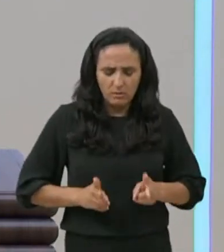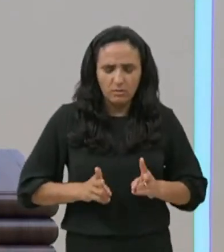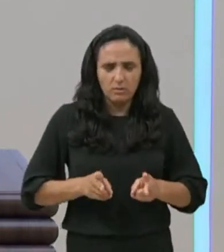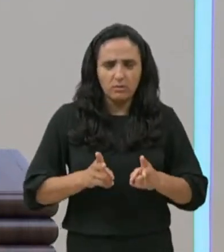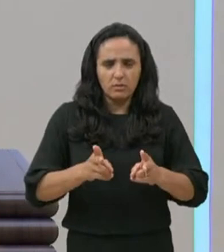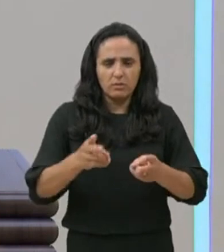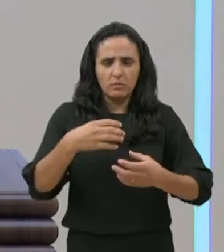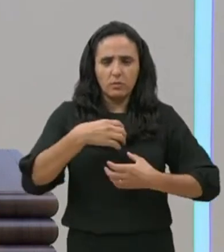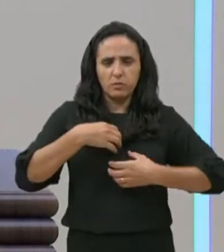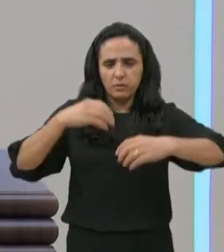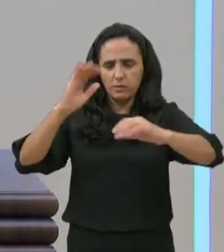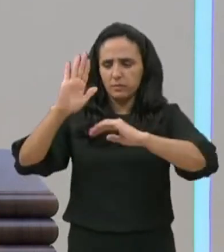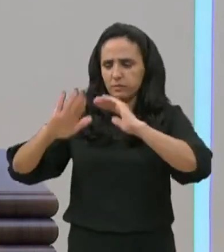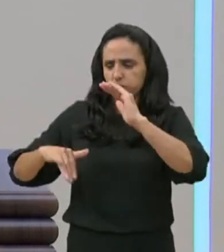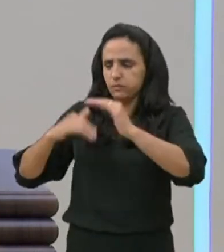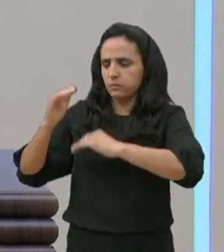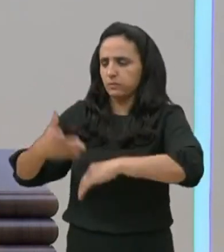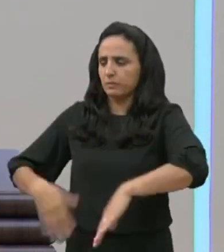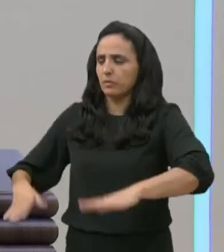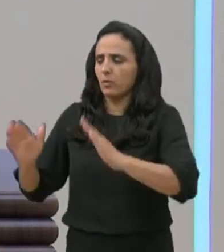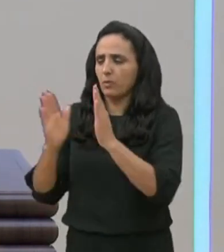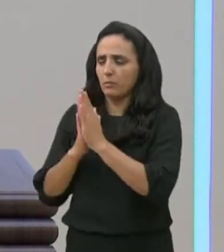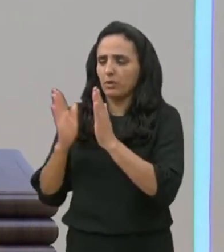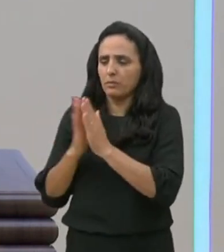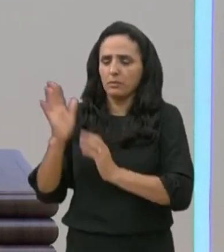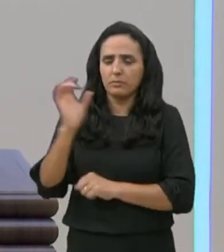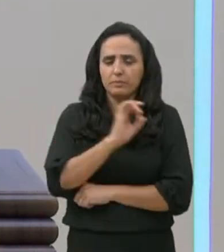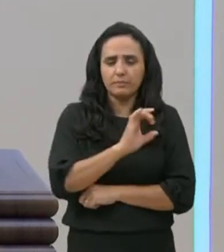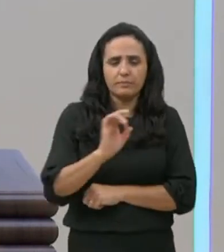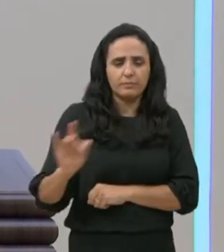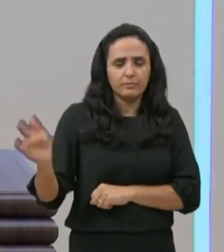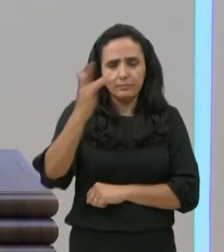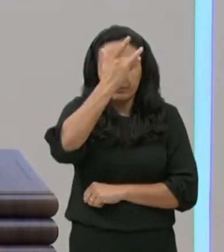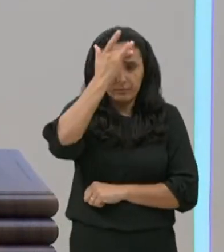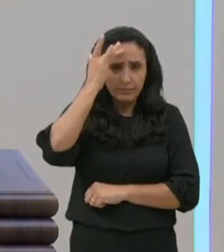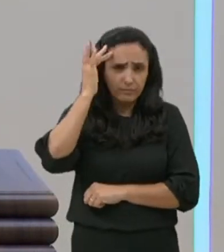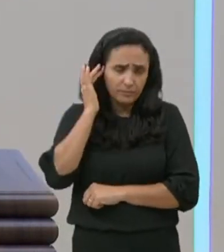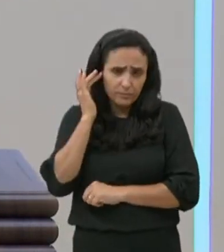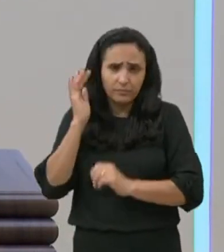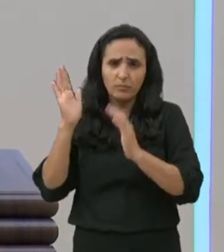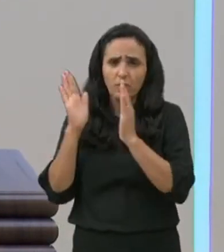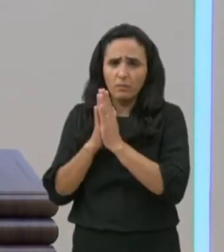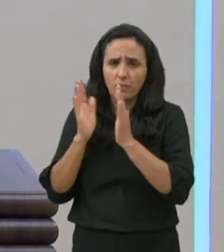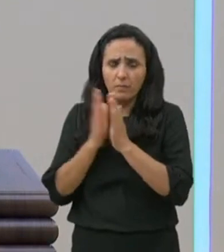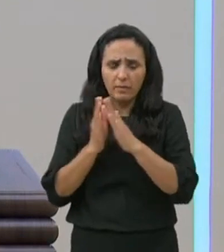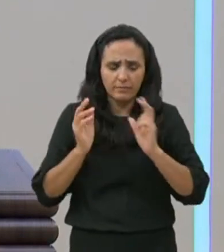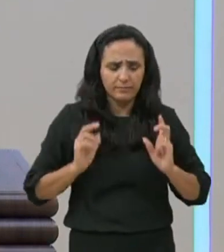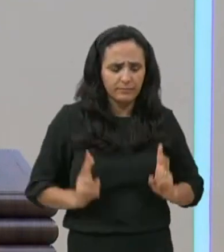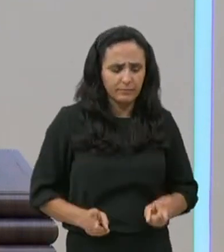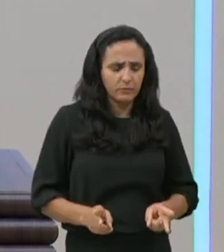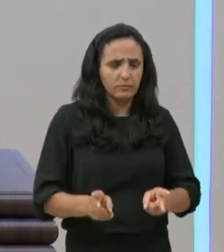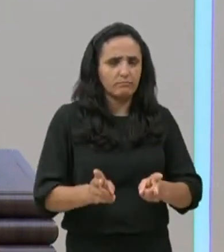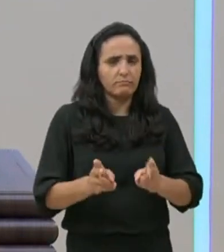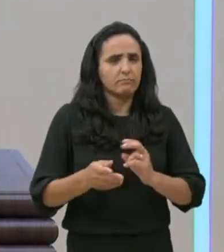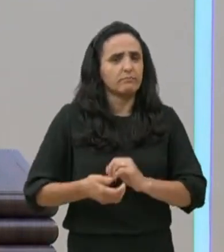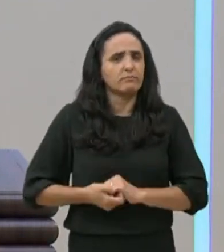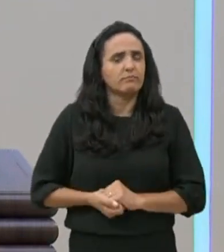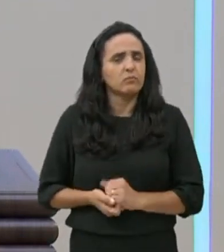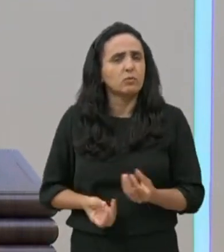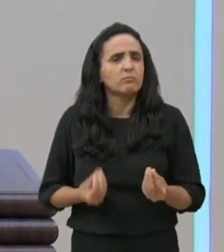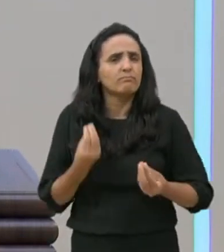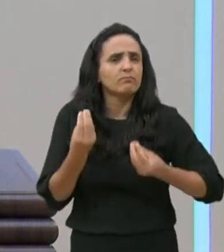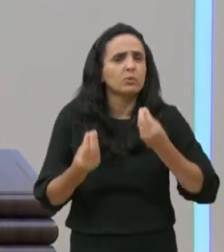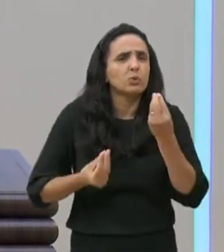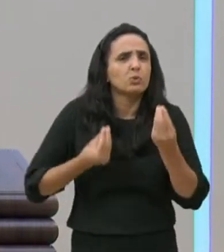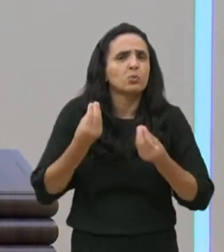ao servo, ao criado, do centurião, como disse, dá-nos a entender, o texto sagrado, de que